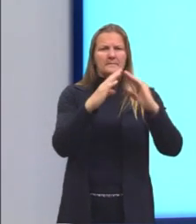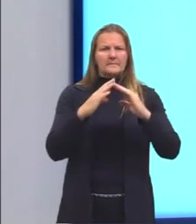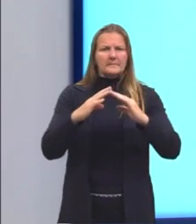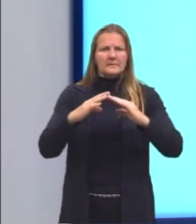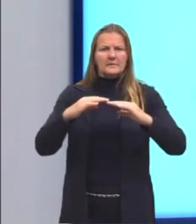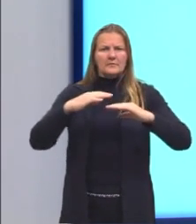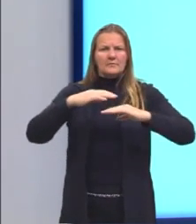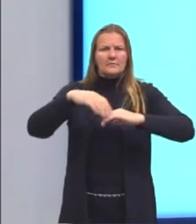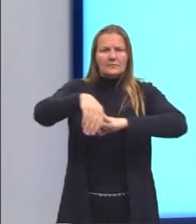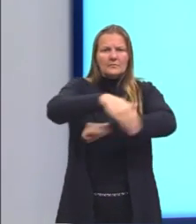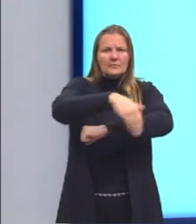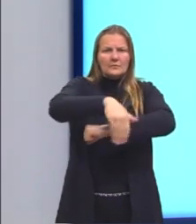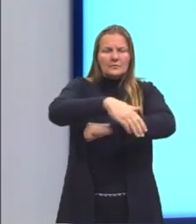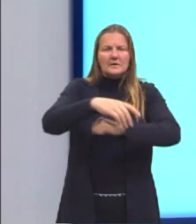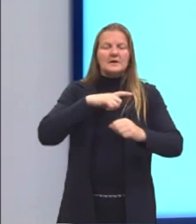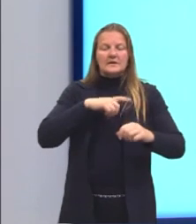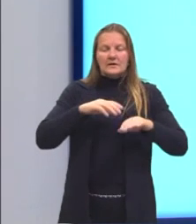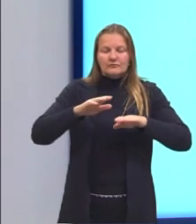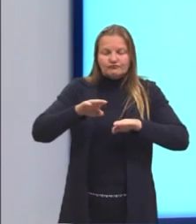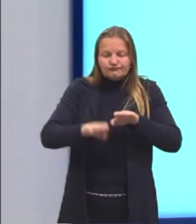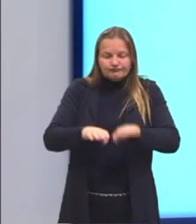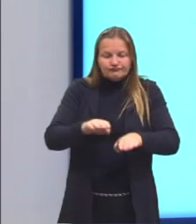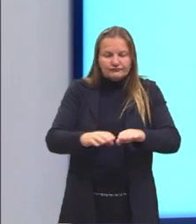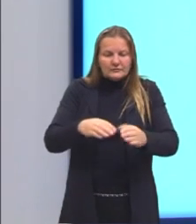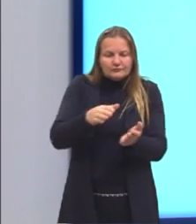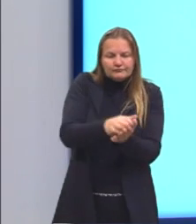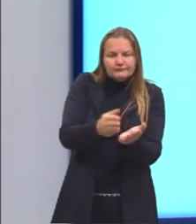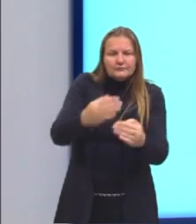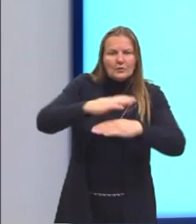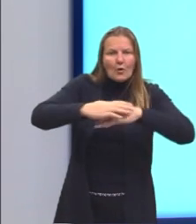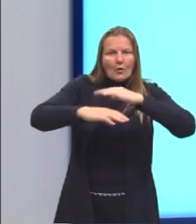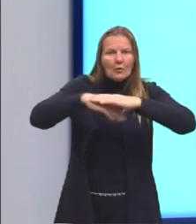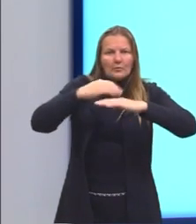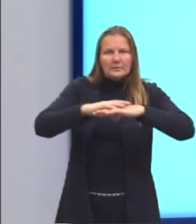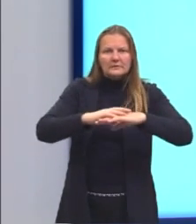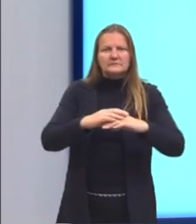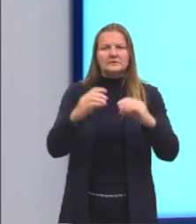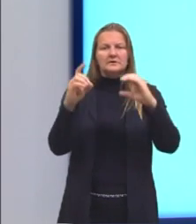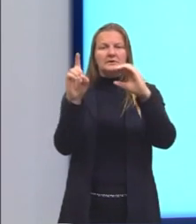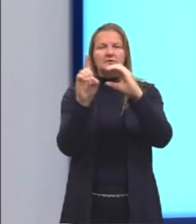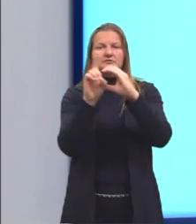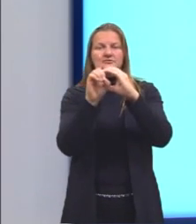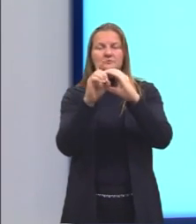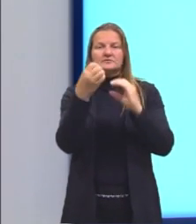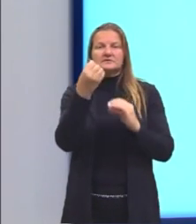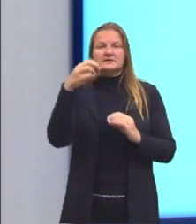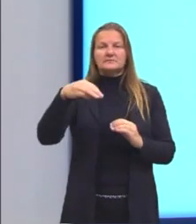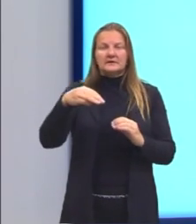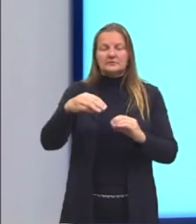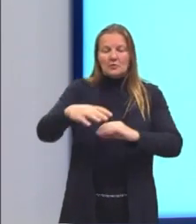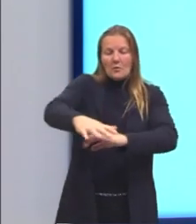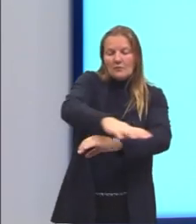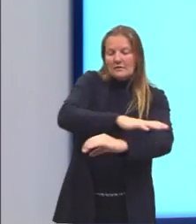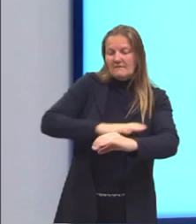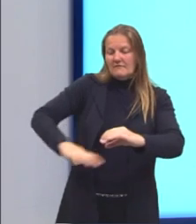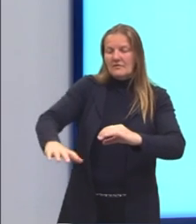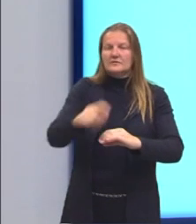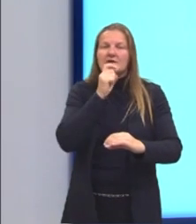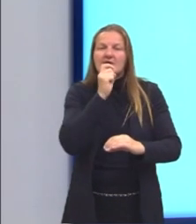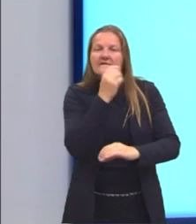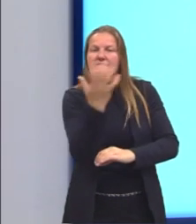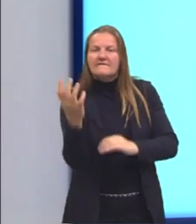tem a forma de um círculo com diâmetro medindo 6 metros, é cercada por grama. A